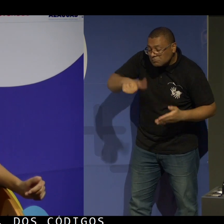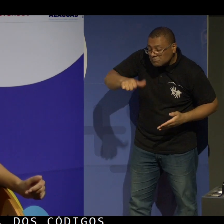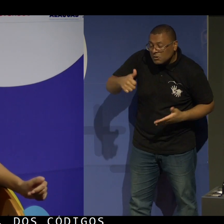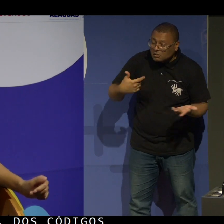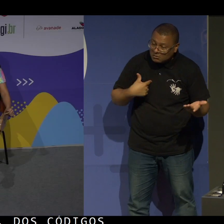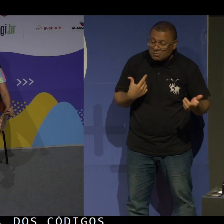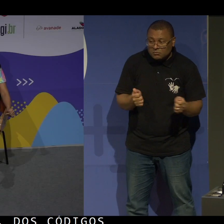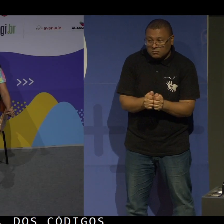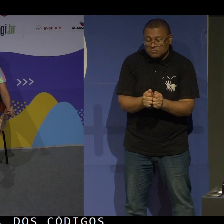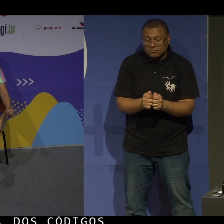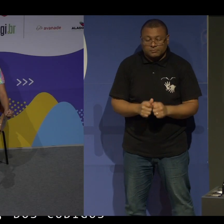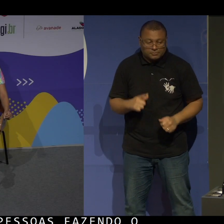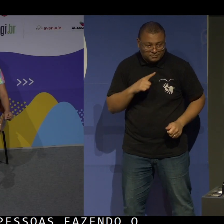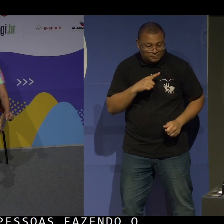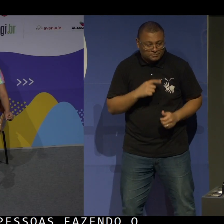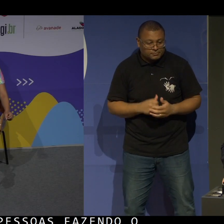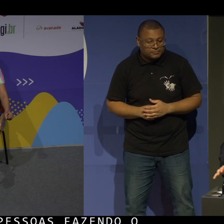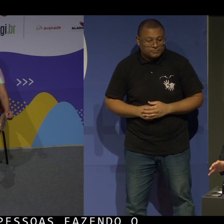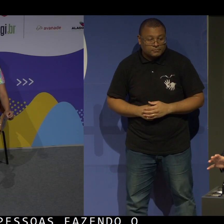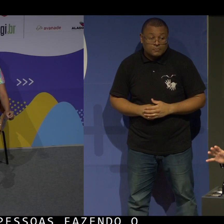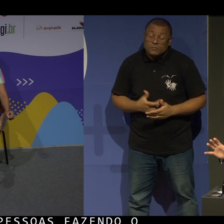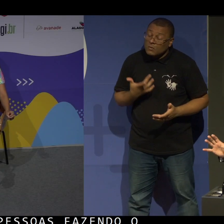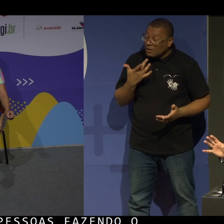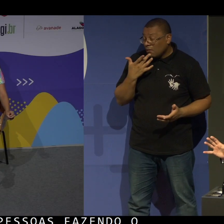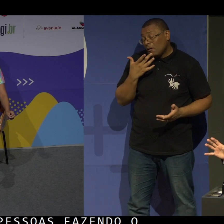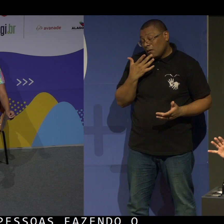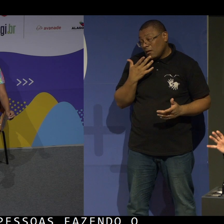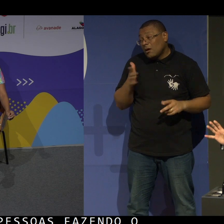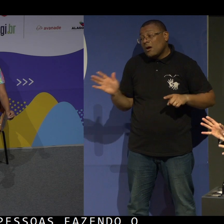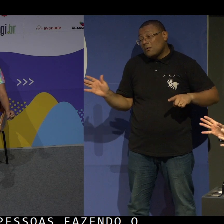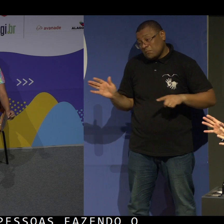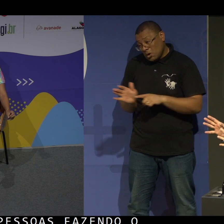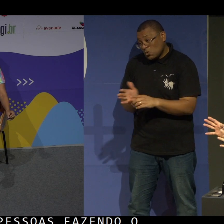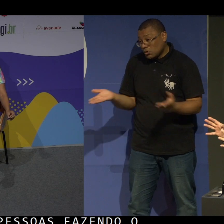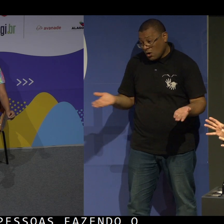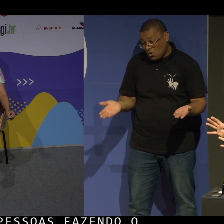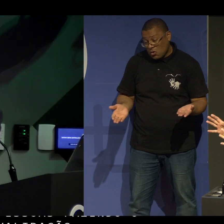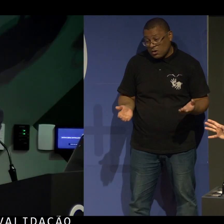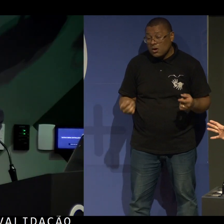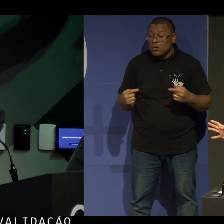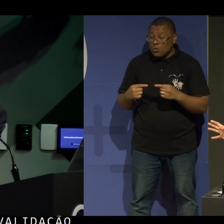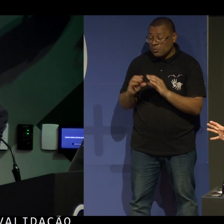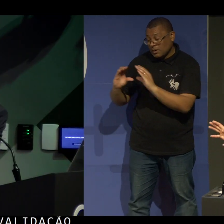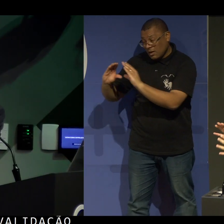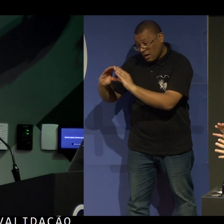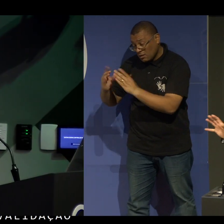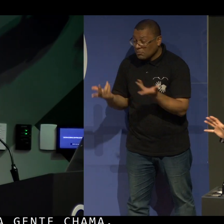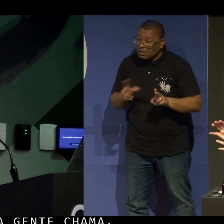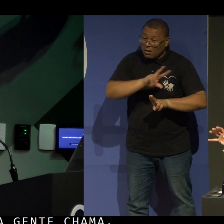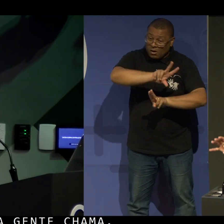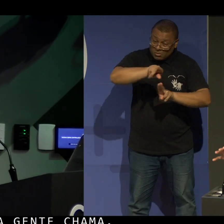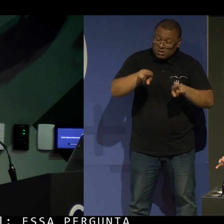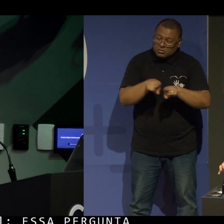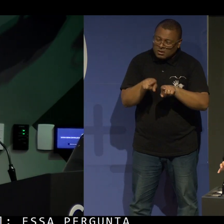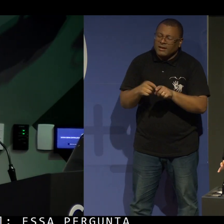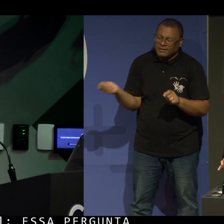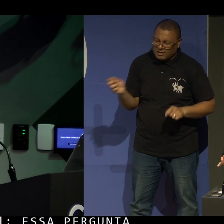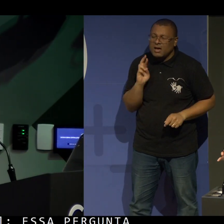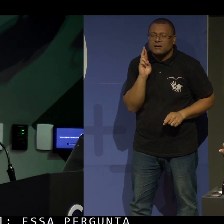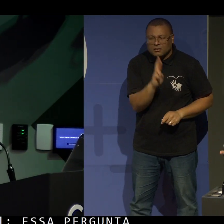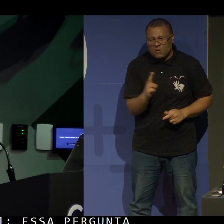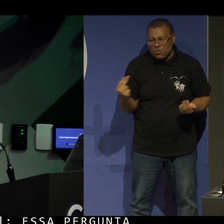a gente chama. Obrigado. Essa pergunta, eu acho que serve bem na carta, mas também o Bradesco consegue responder.